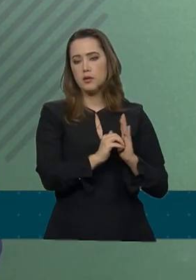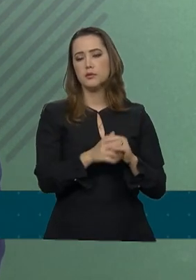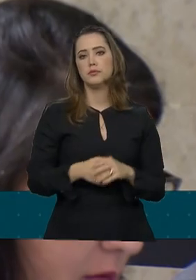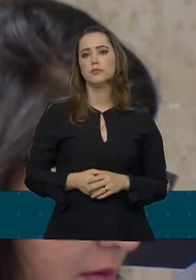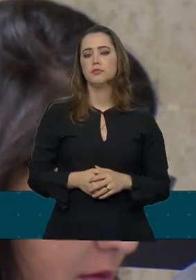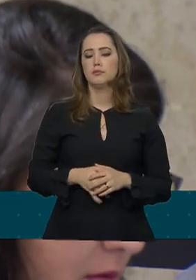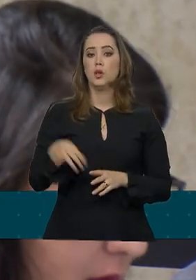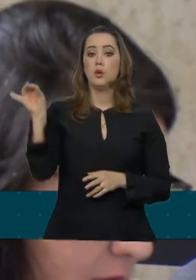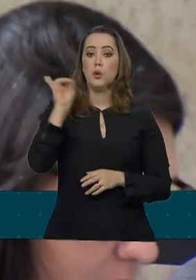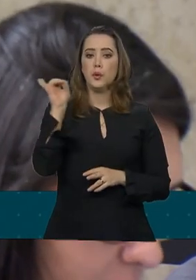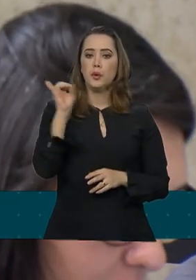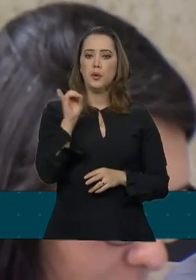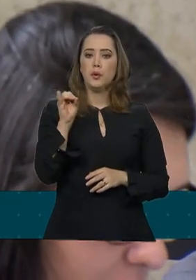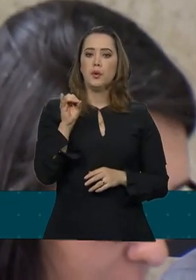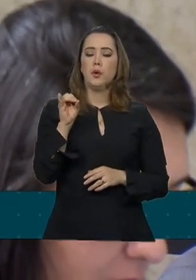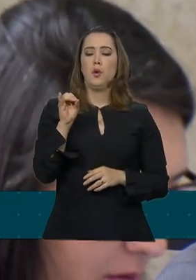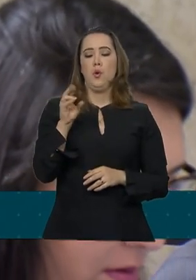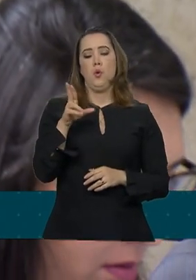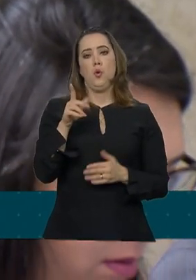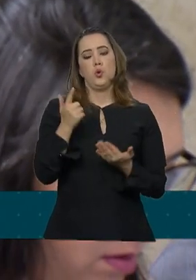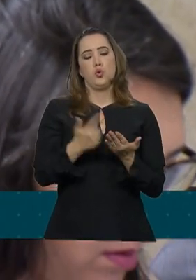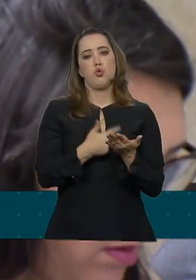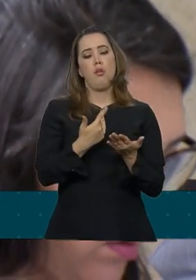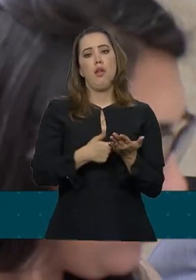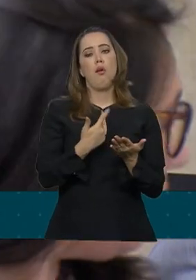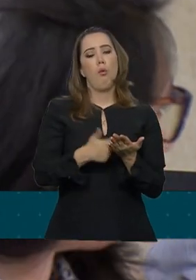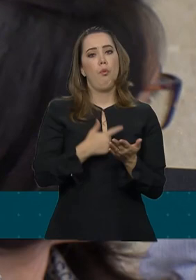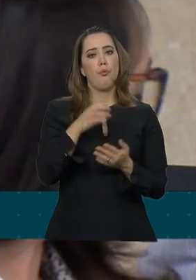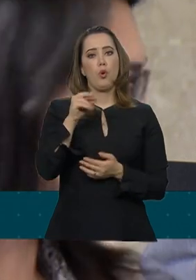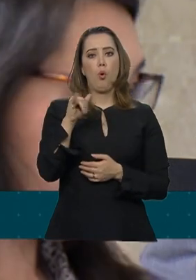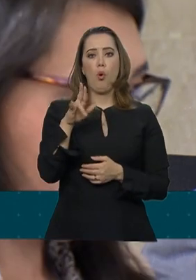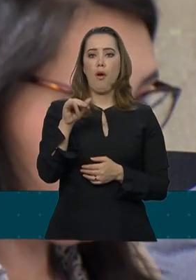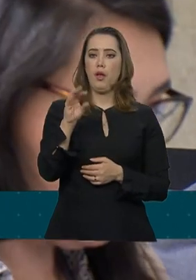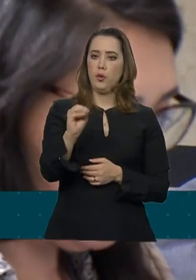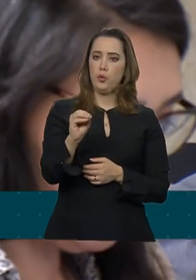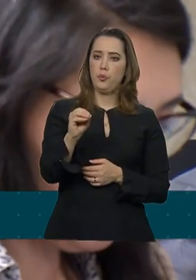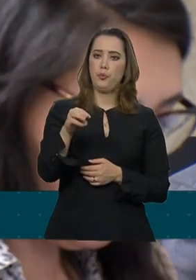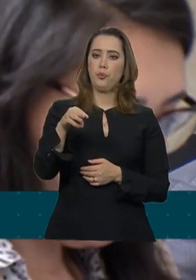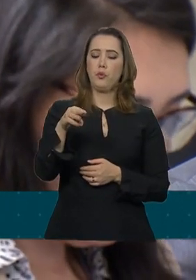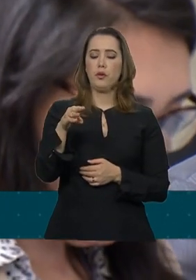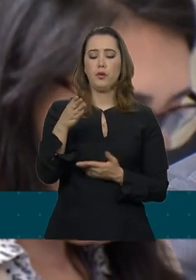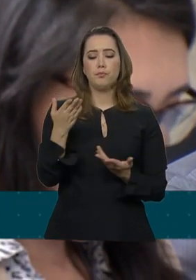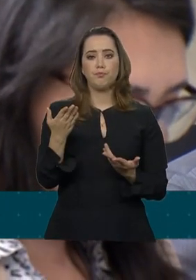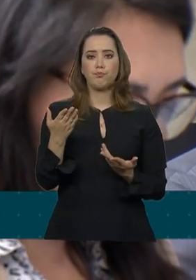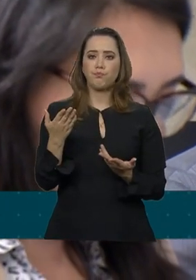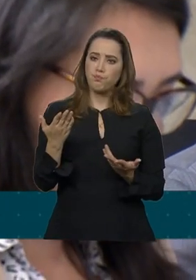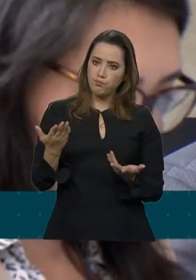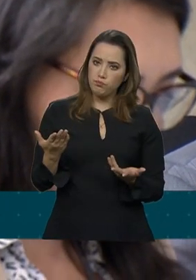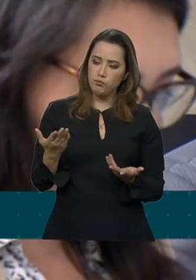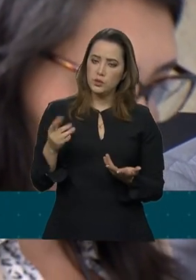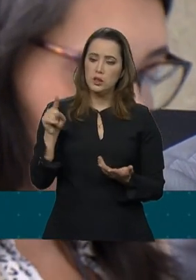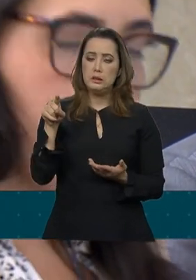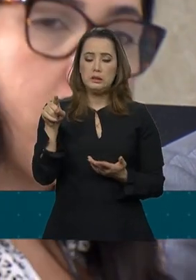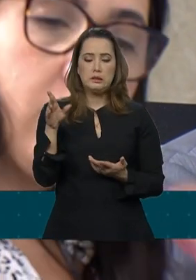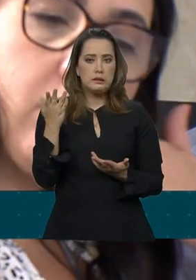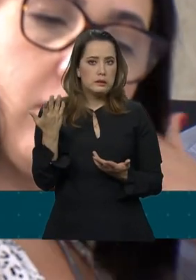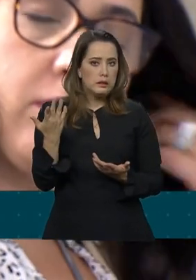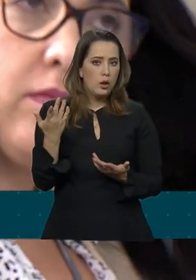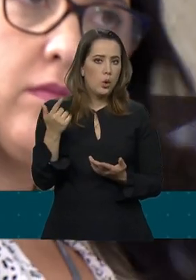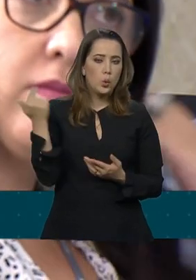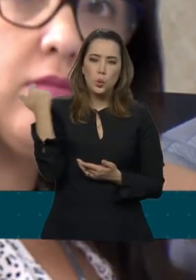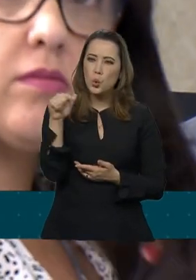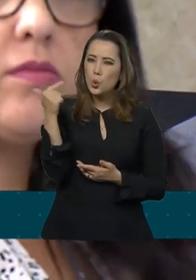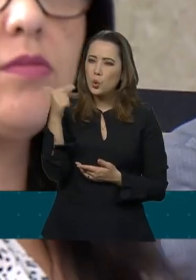Leonardo, do Correio Brasiliense, boa noite. Tudo bem, Léo? Tudo, tudo certo. General, não existe a possibilidade de uma